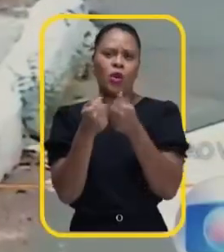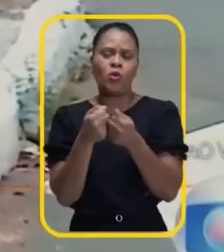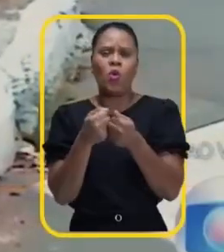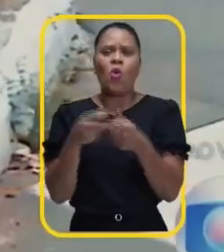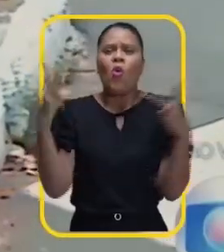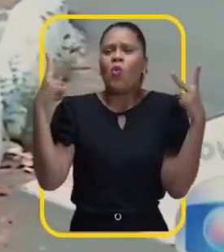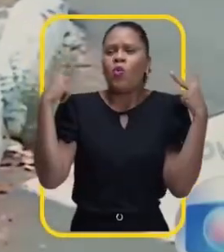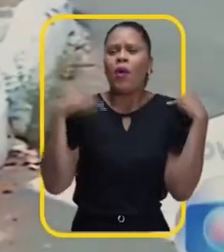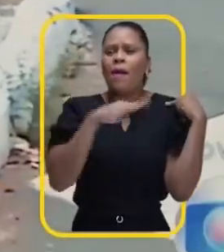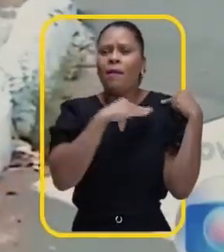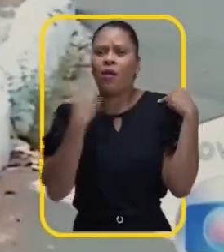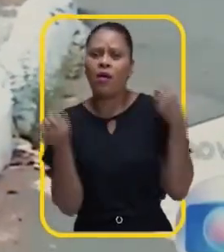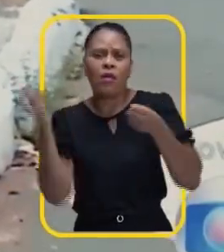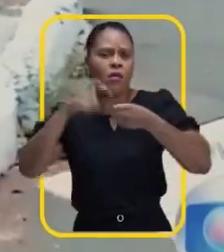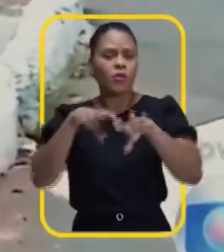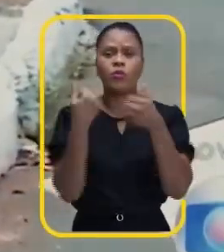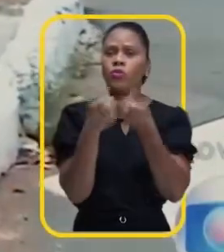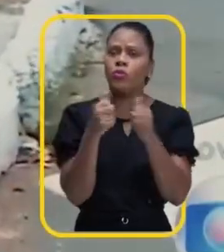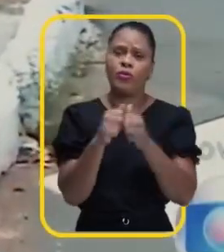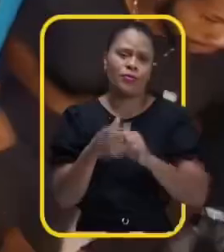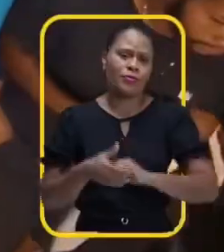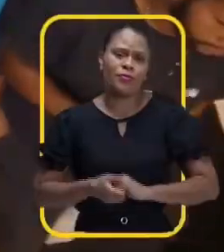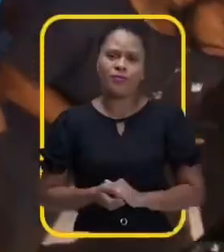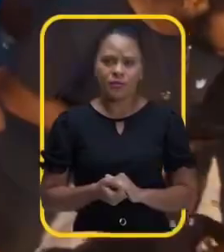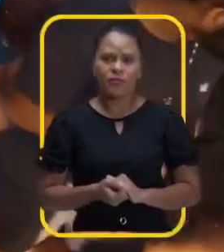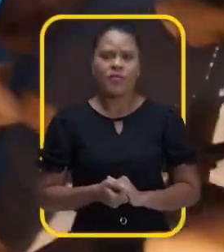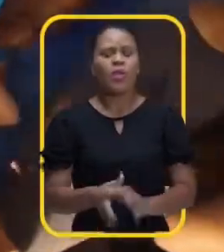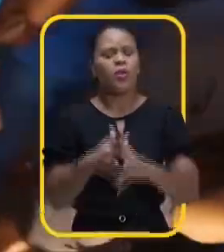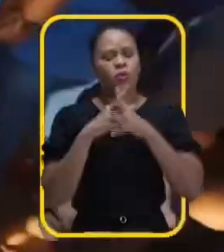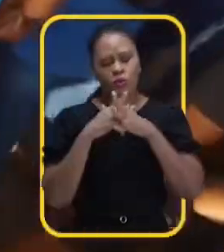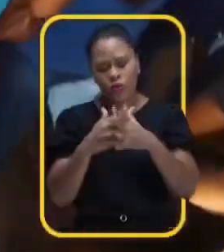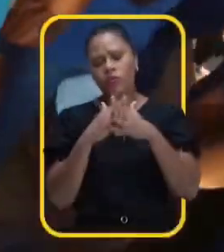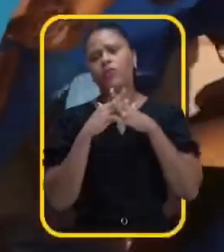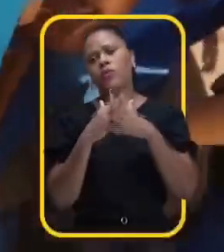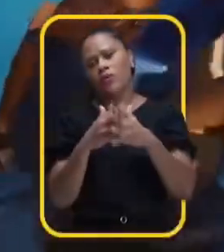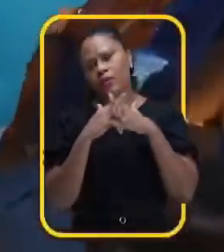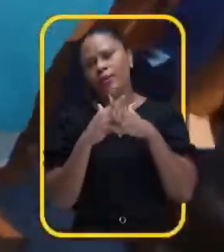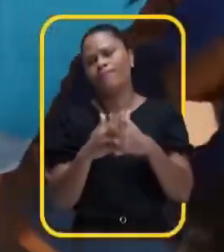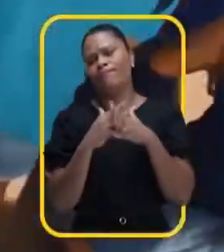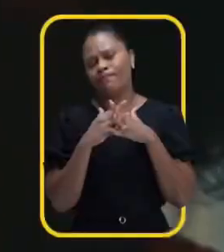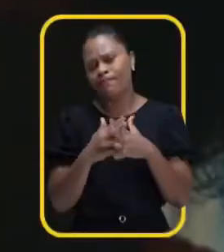motorista foi morto dentro de um transporte coletivo. Aí complica tudo.